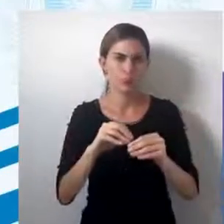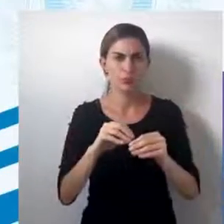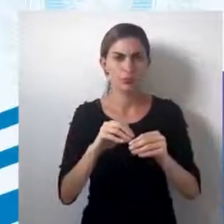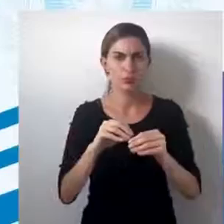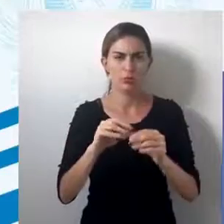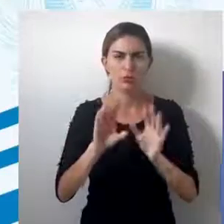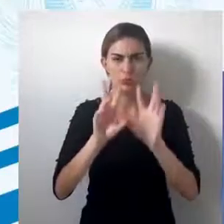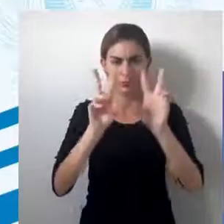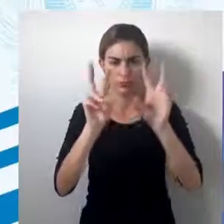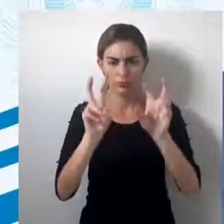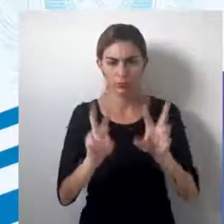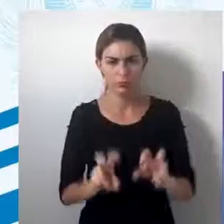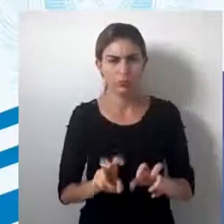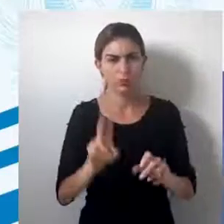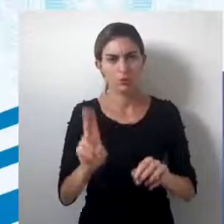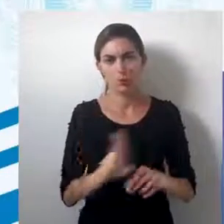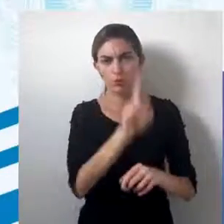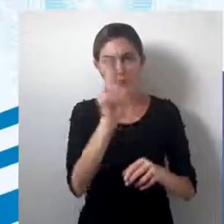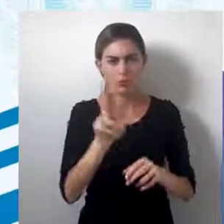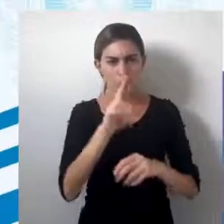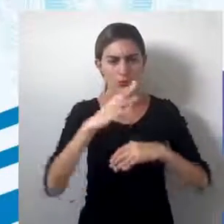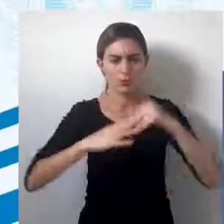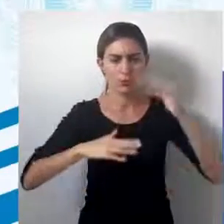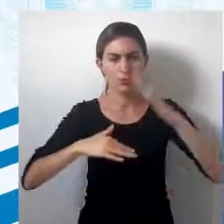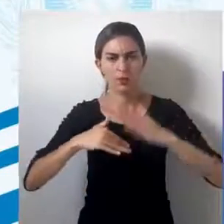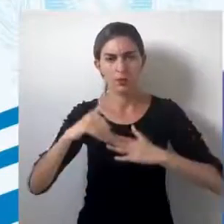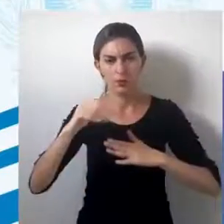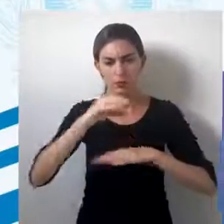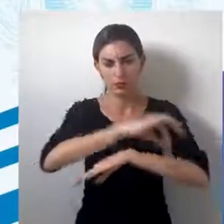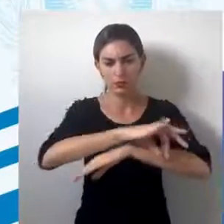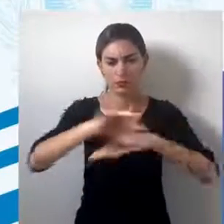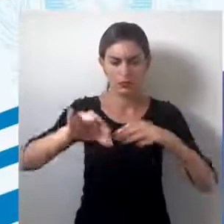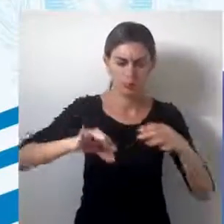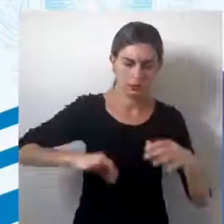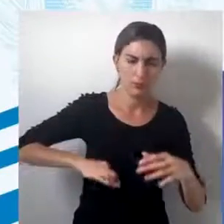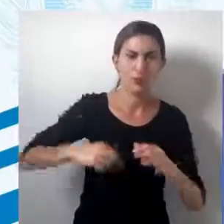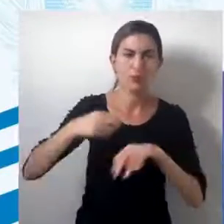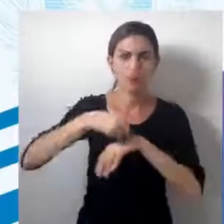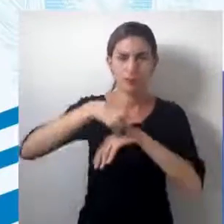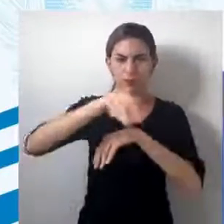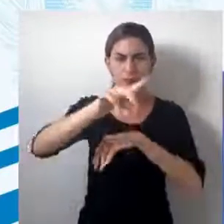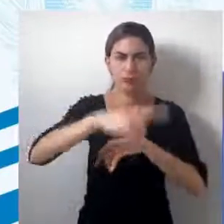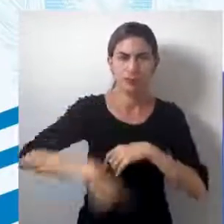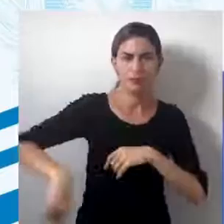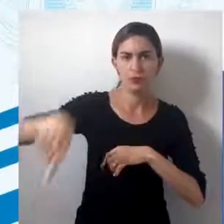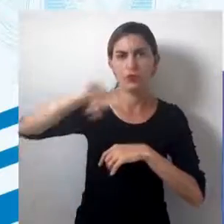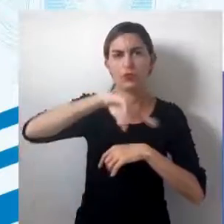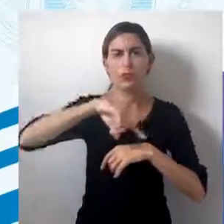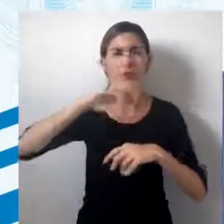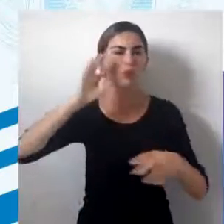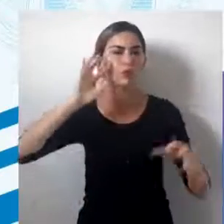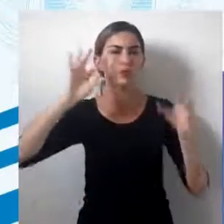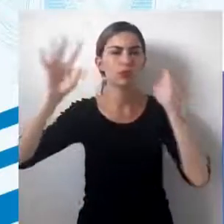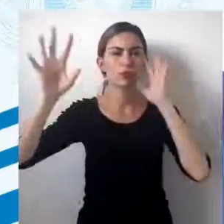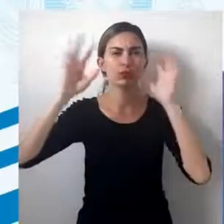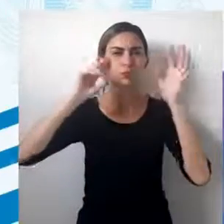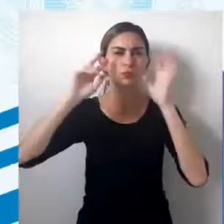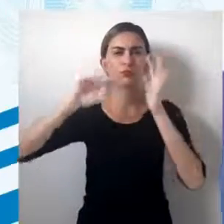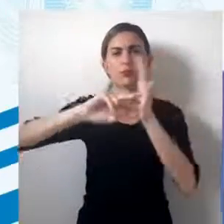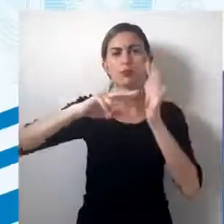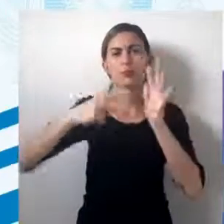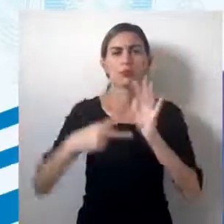conteúdo. A utilidade prática da cartografia é trazer para nós reflexões